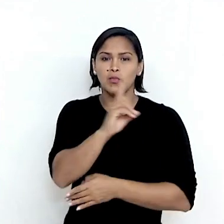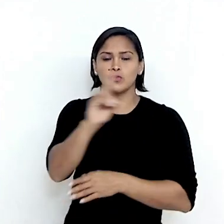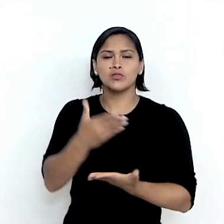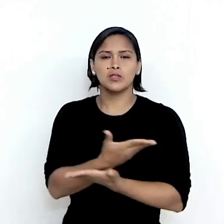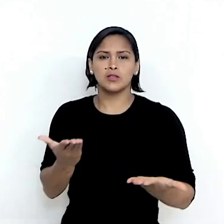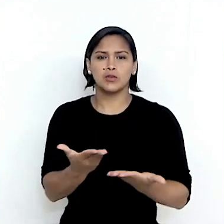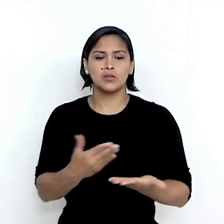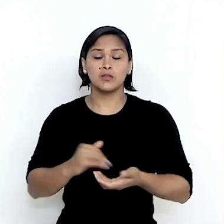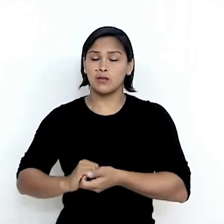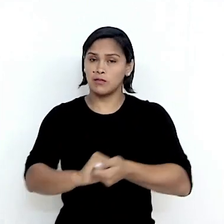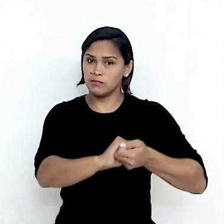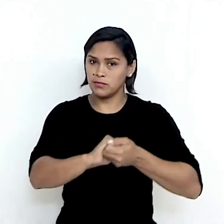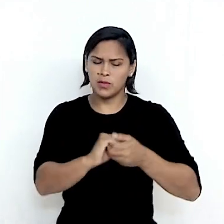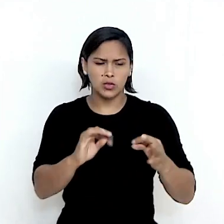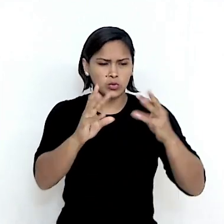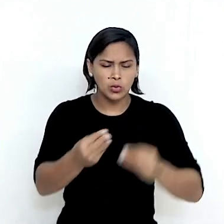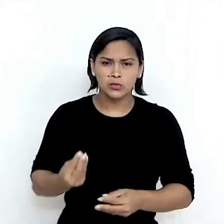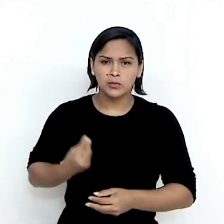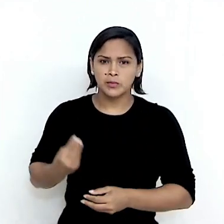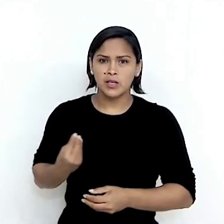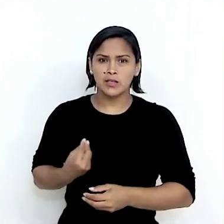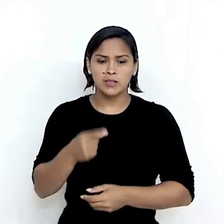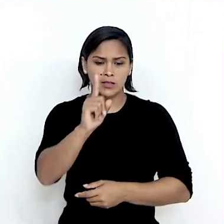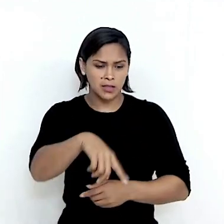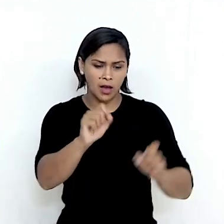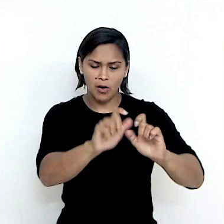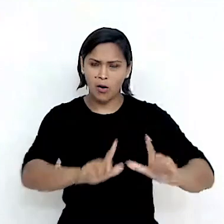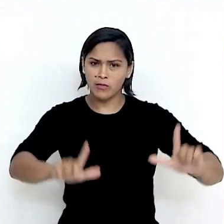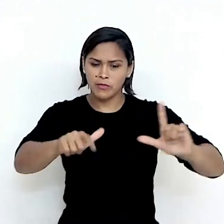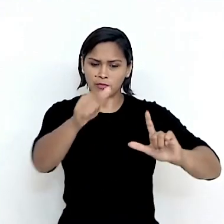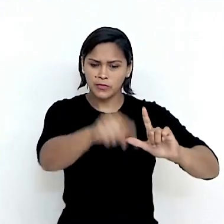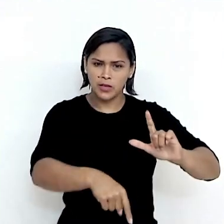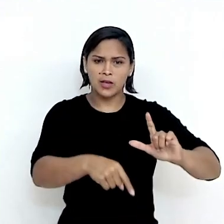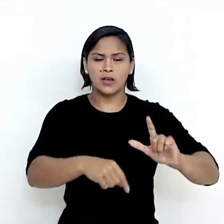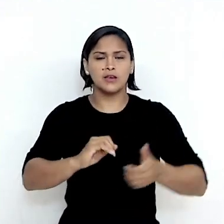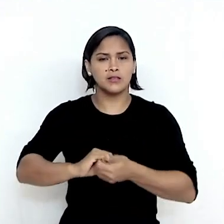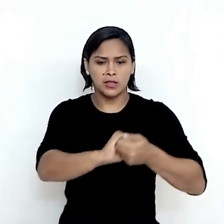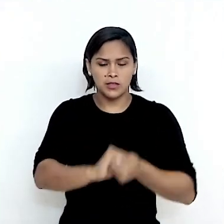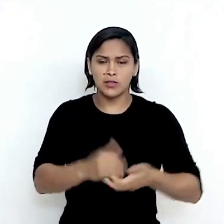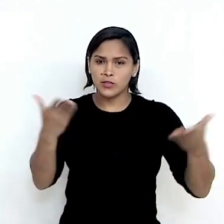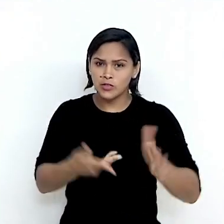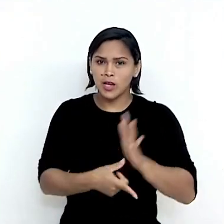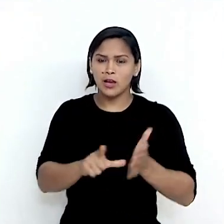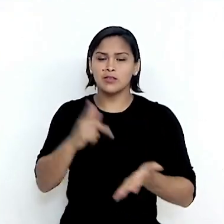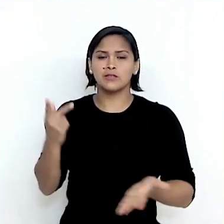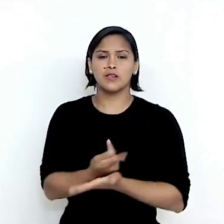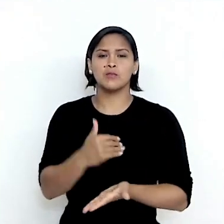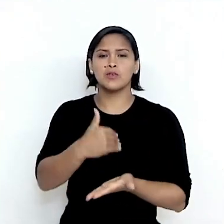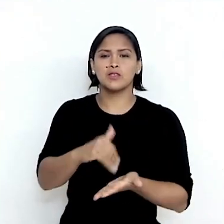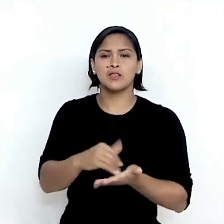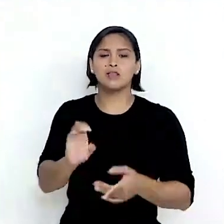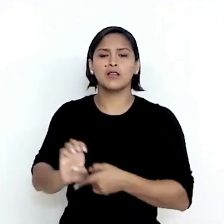a todos. Cumprimento a todos os presentes na esteira das saudações já feitas pelo secretário